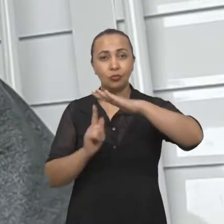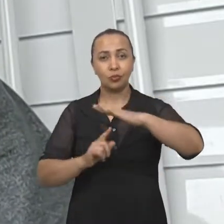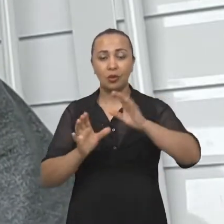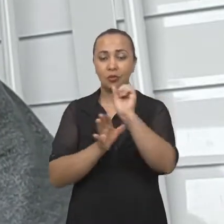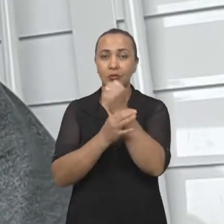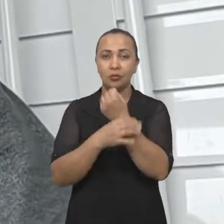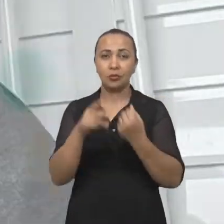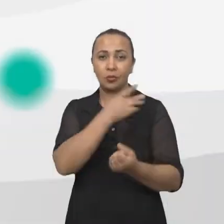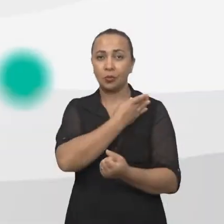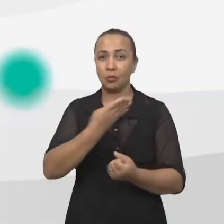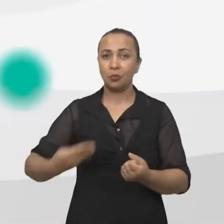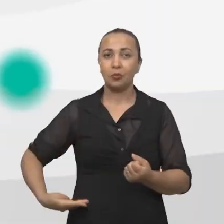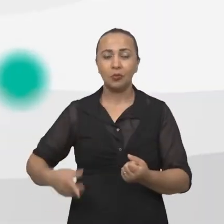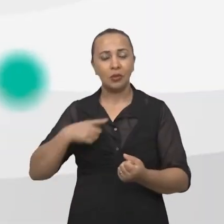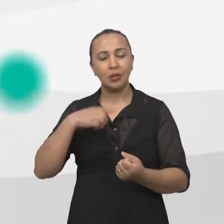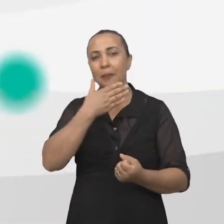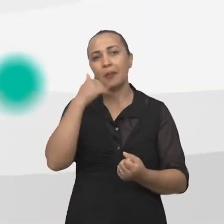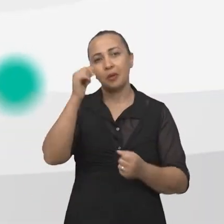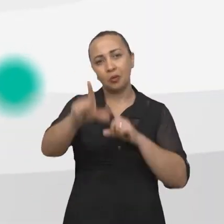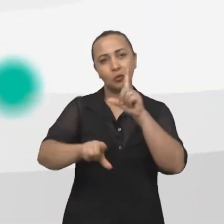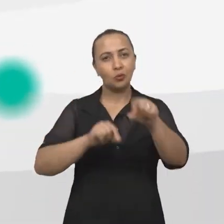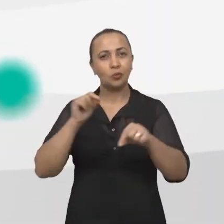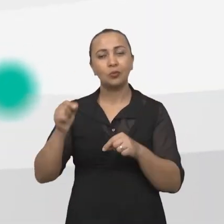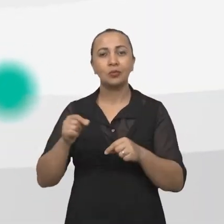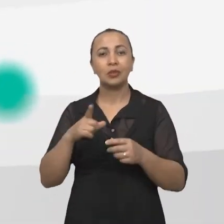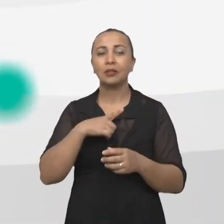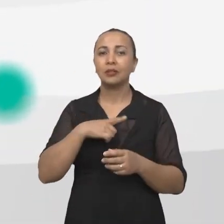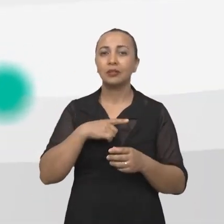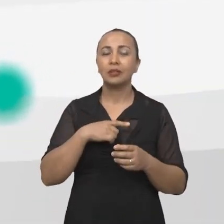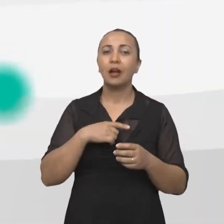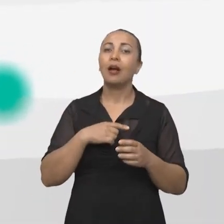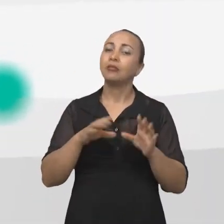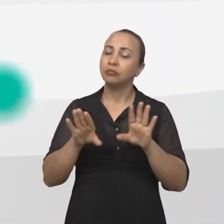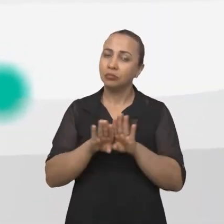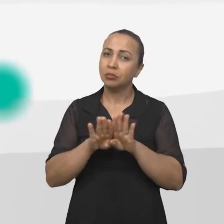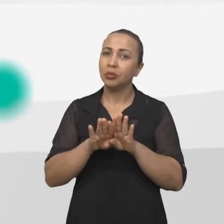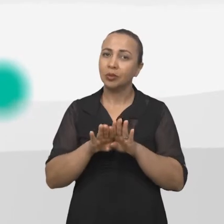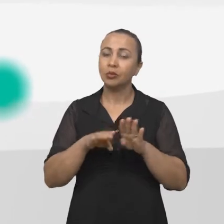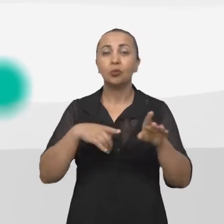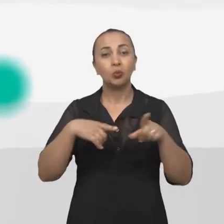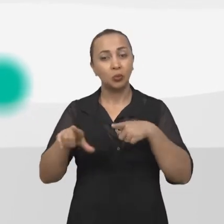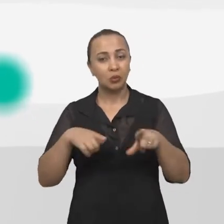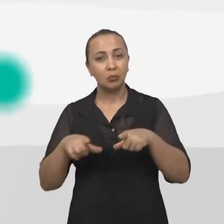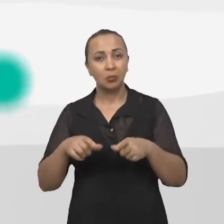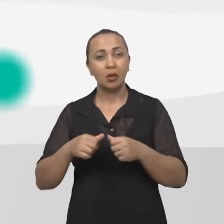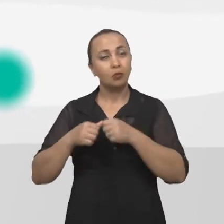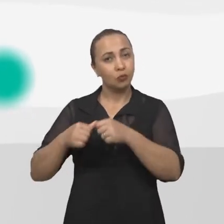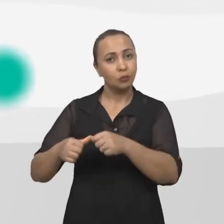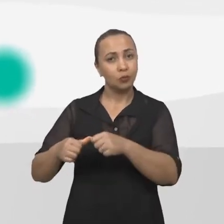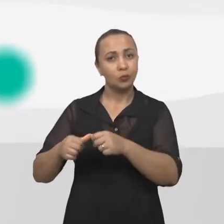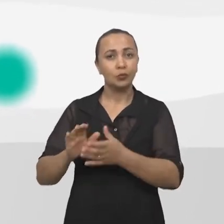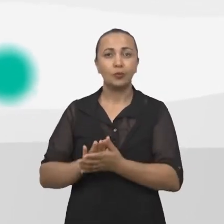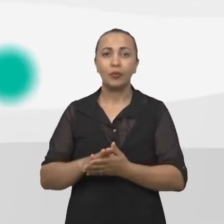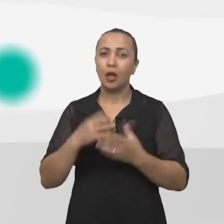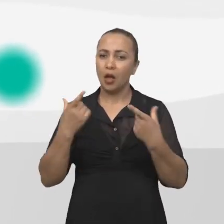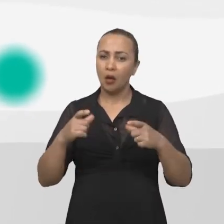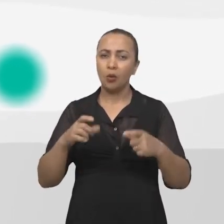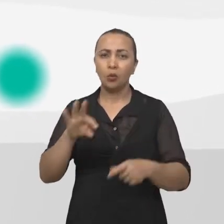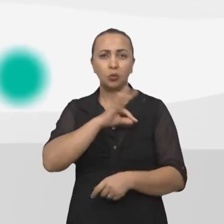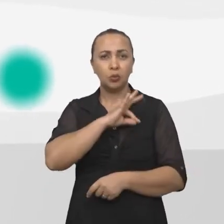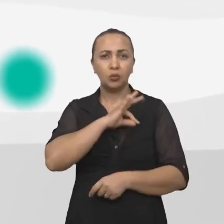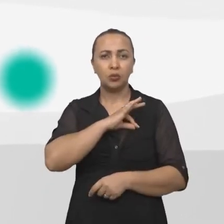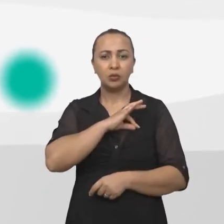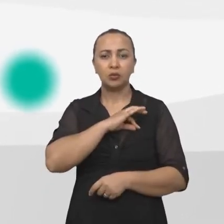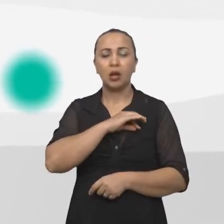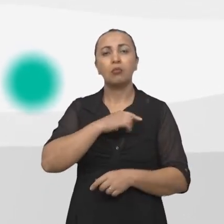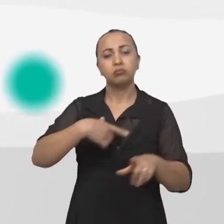possam tomar melhores decisões. E existir uma parte operacional. Essa parte operacional é onde o policial em campo,